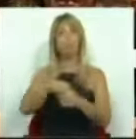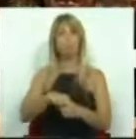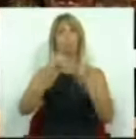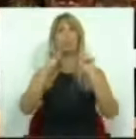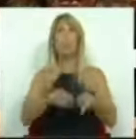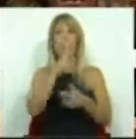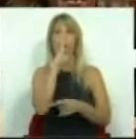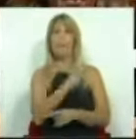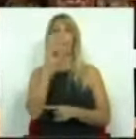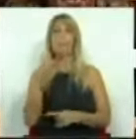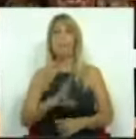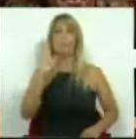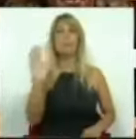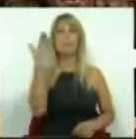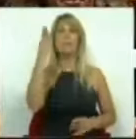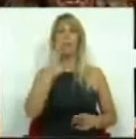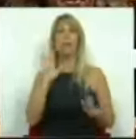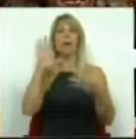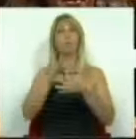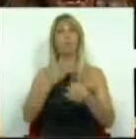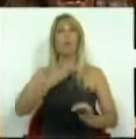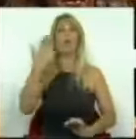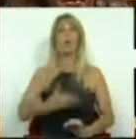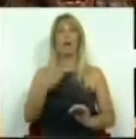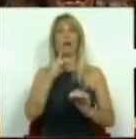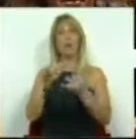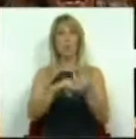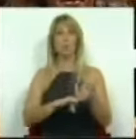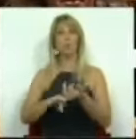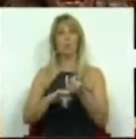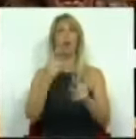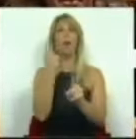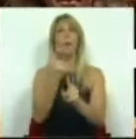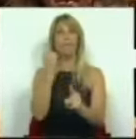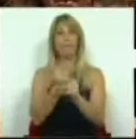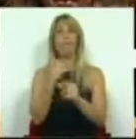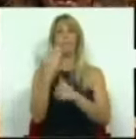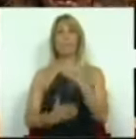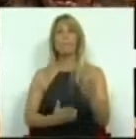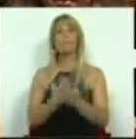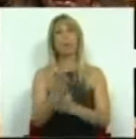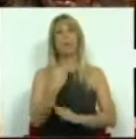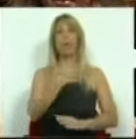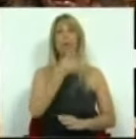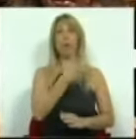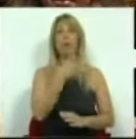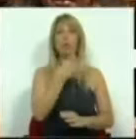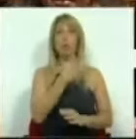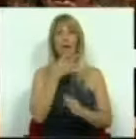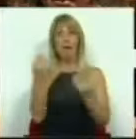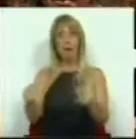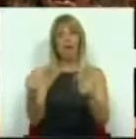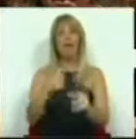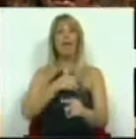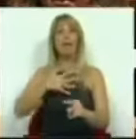atuar predominantemente sob a égide do direito societário, mantendo-se o entendimento de continuar a justificar-se a existência